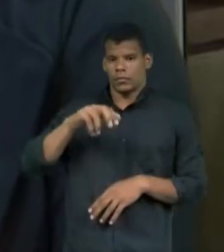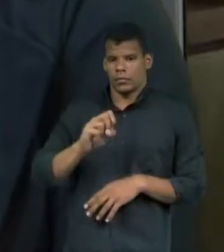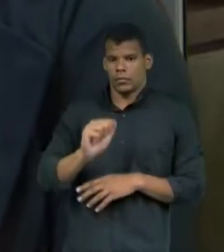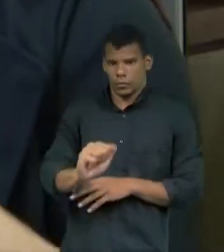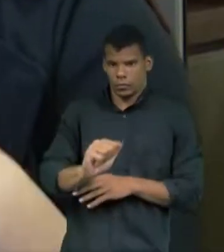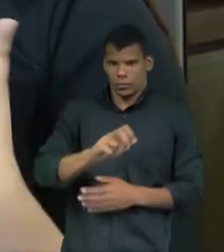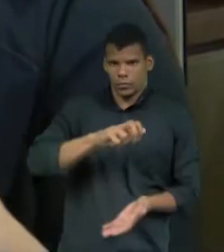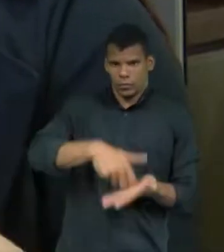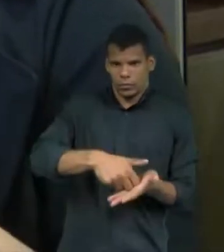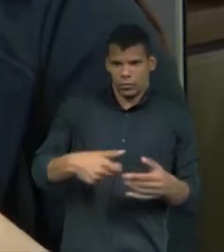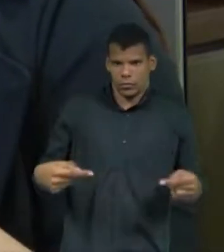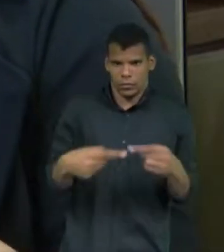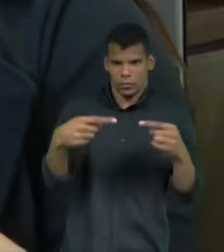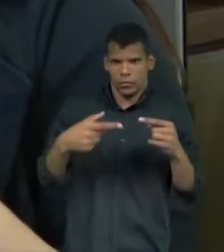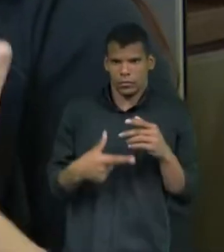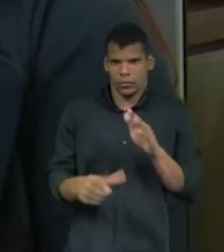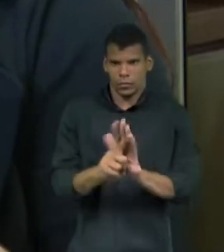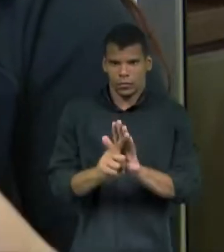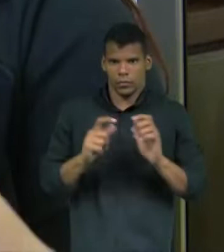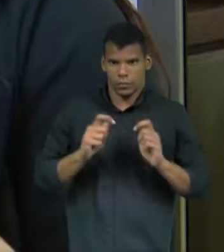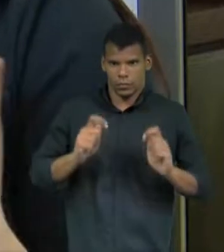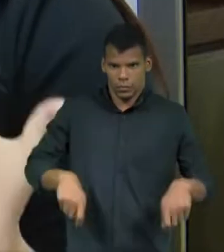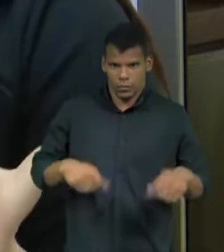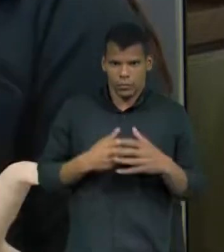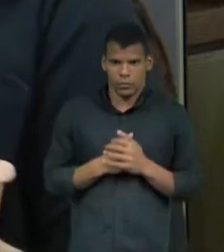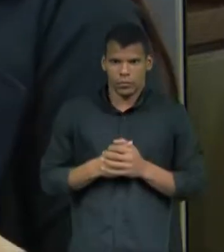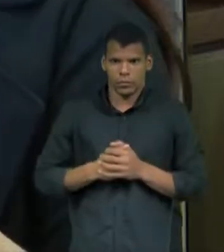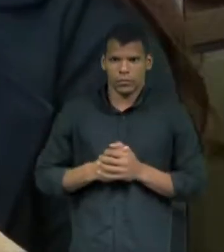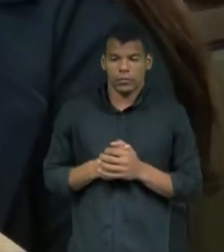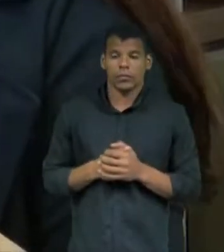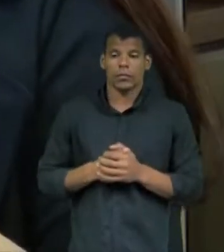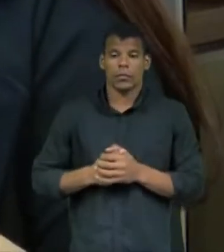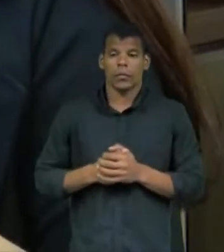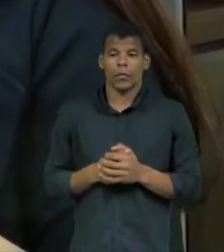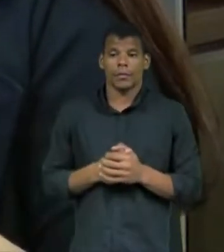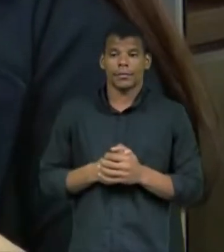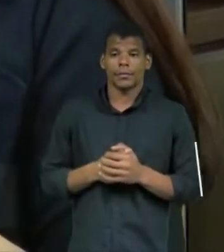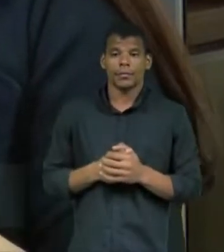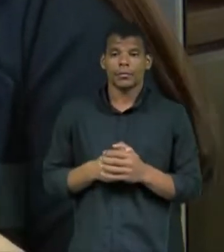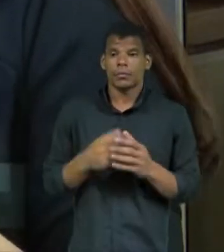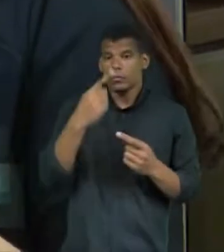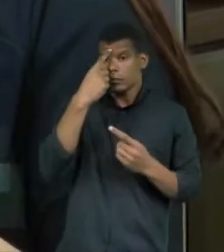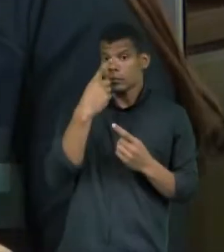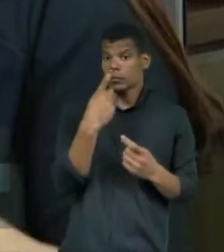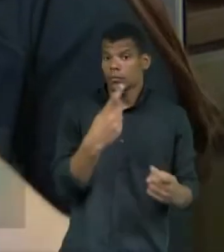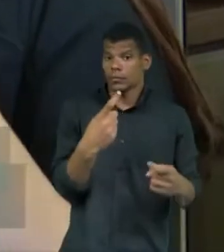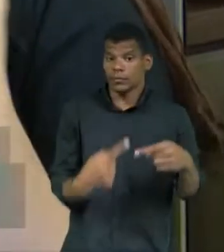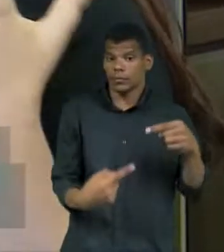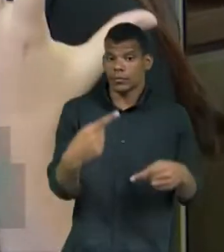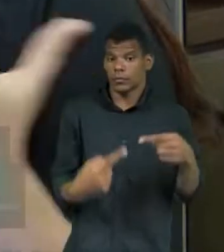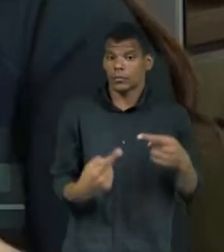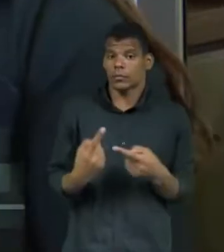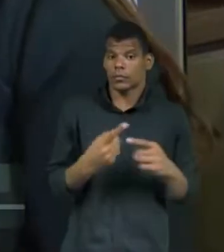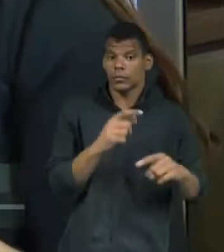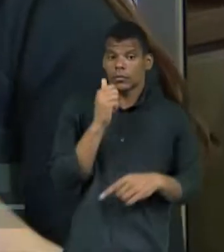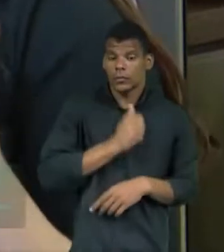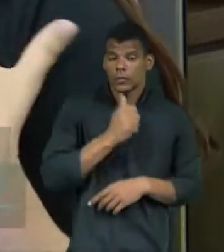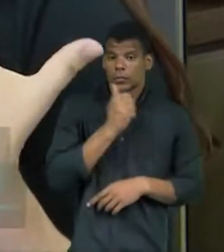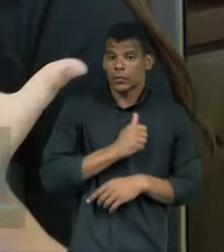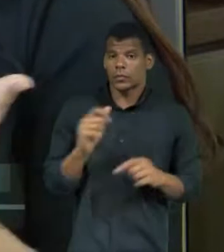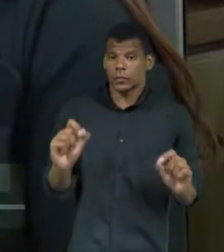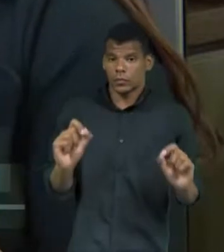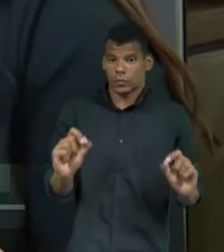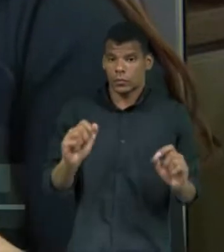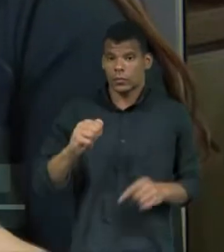Essa legislação traz um conceito do que seria essa violência política contra a mulher. Seria toda aquela ação,